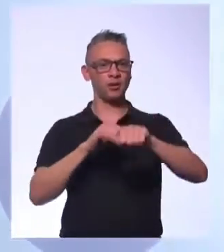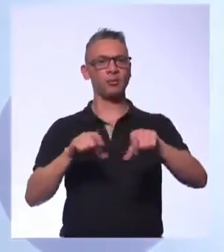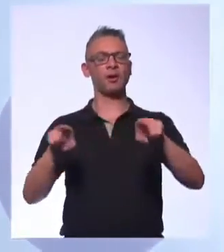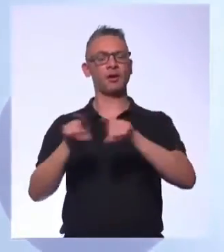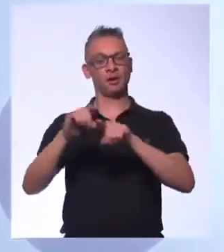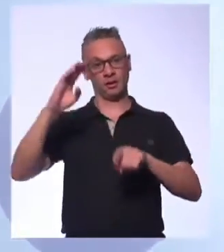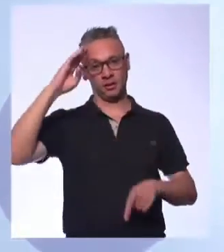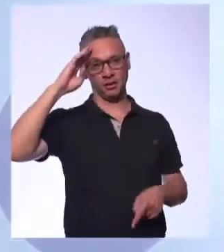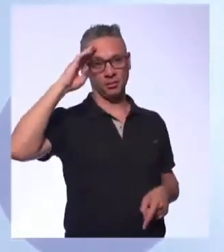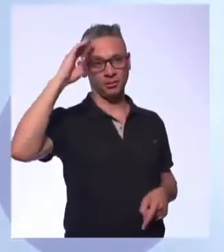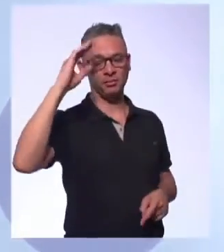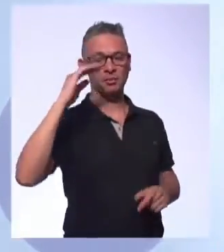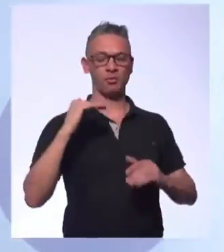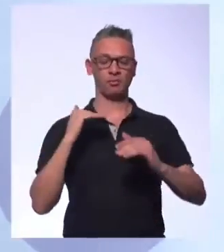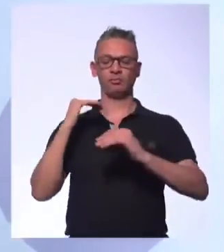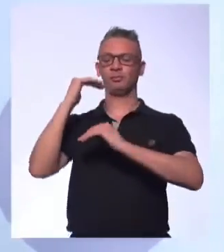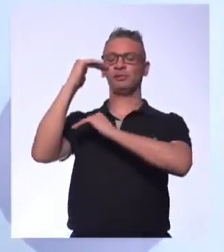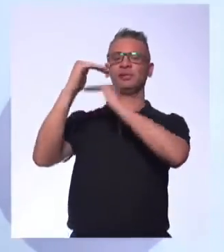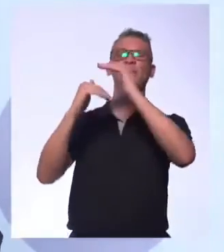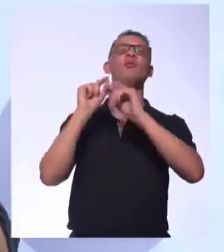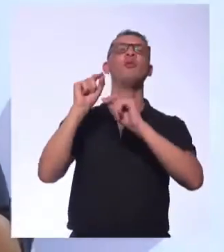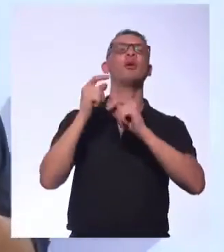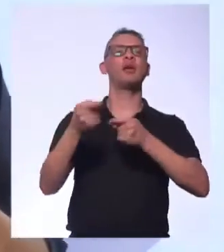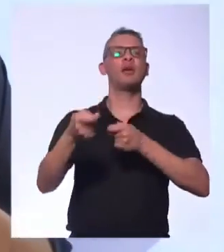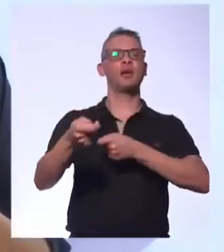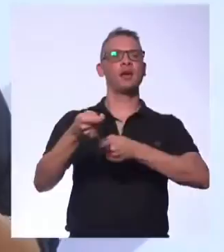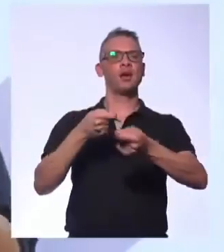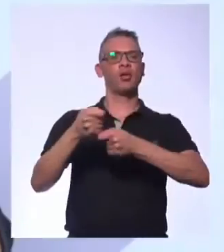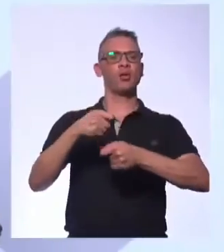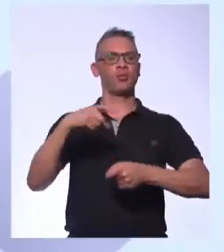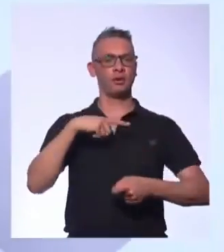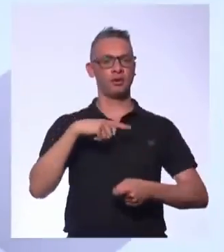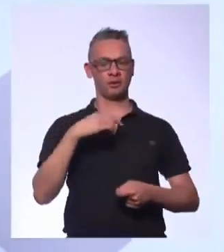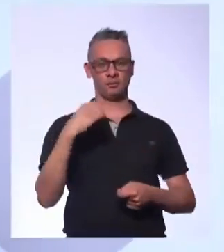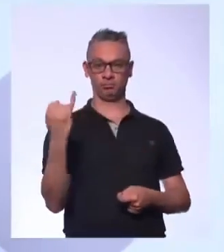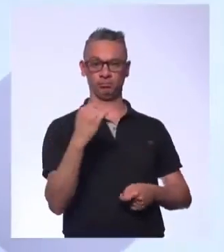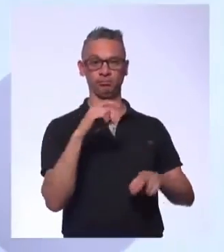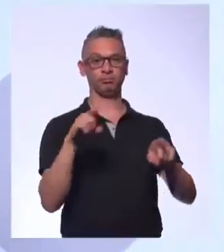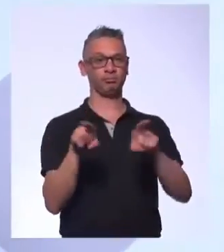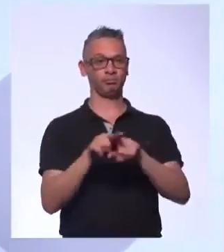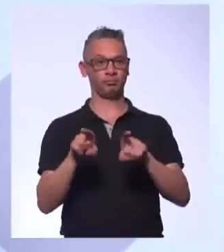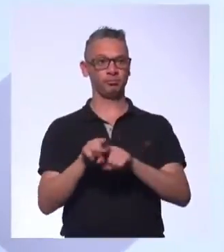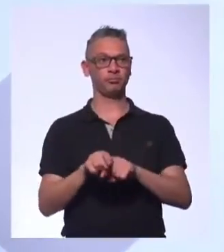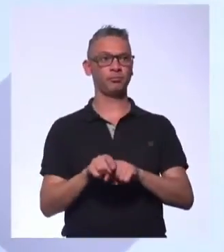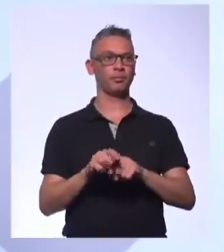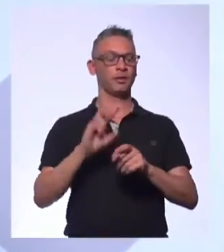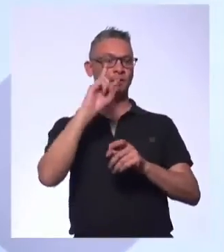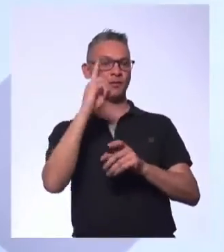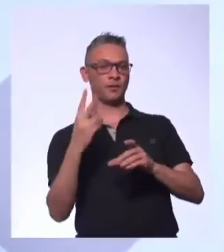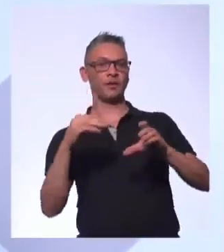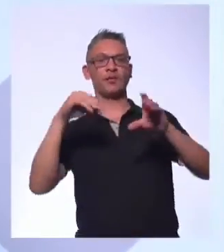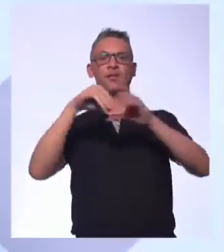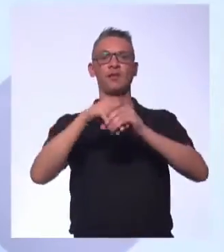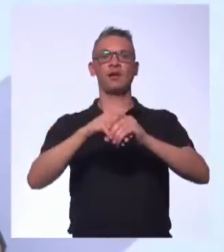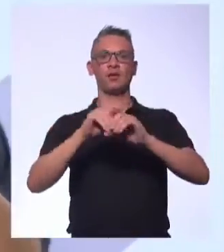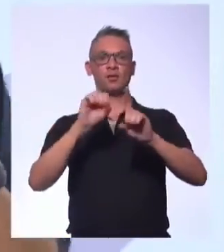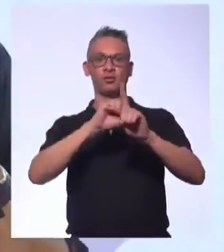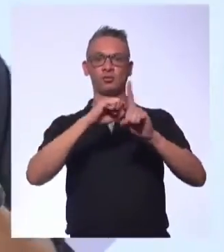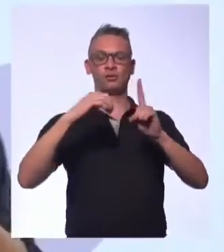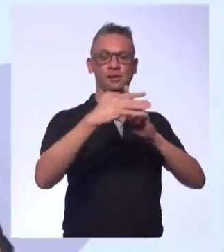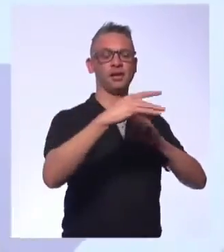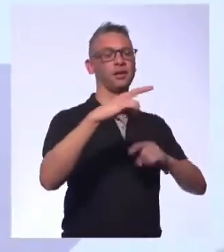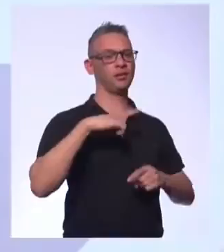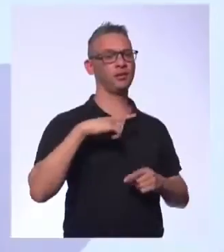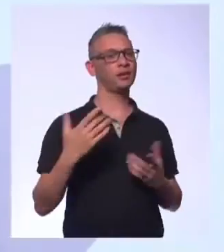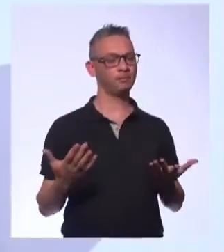desenvolvimento econômico. Por isso que ele é tão bem avaliado e é tão bem valorizado dentro das sociedades. Só que aí tem um detalhe